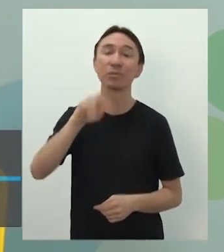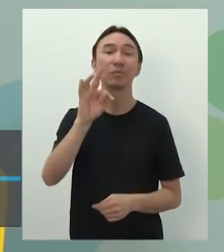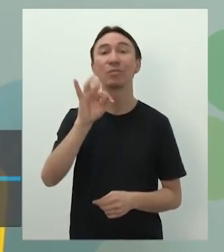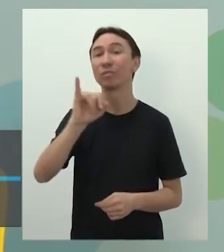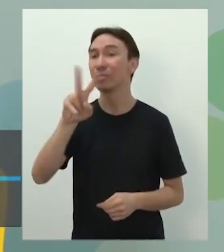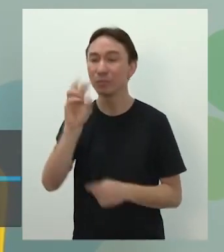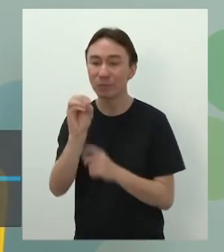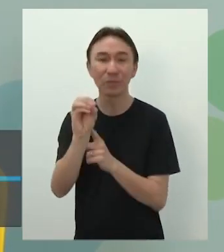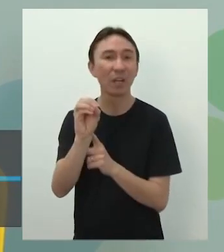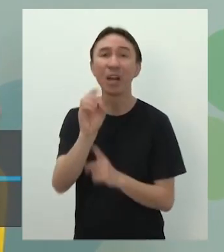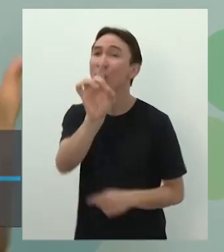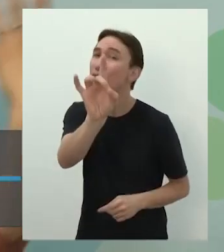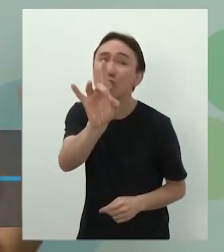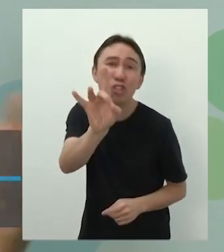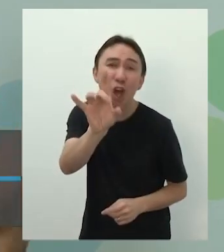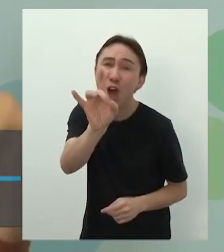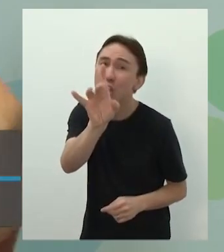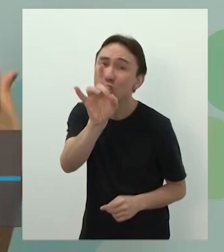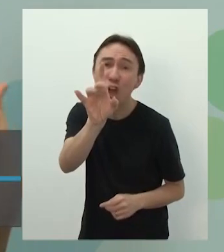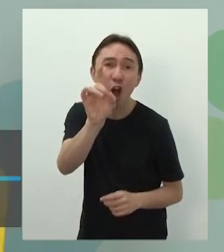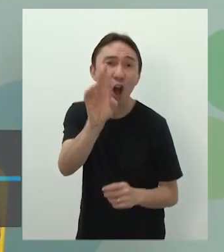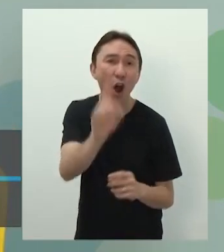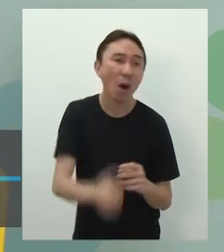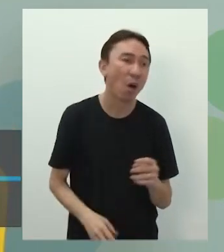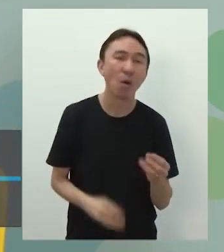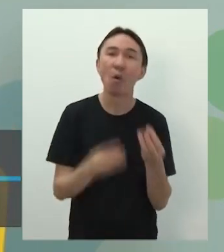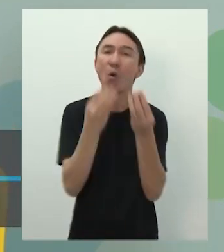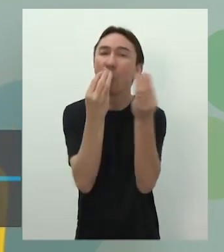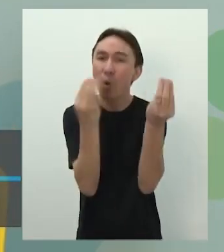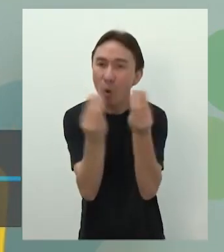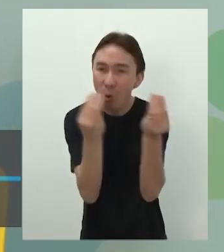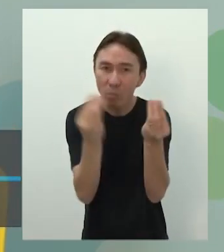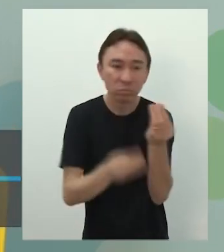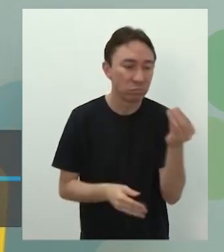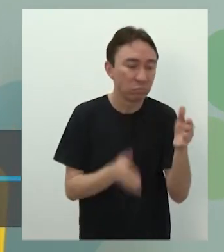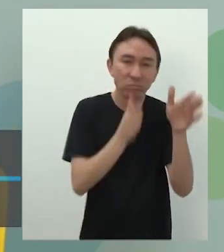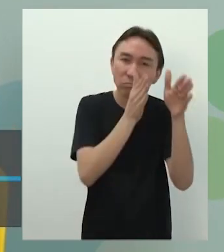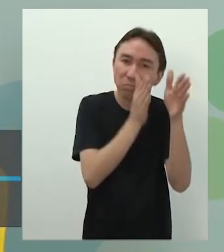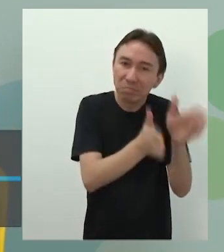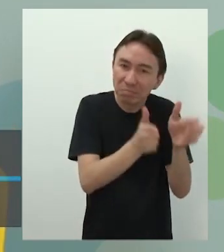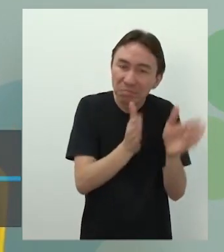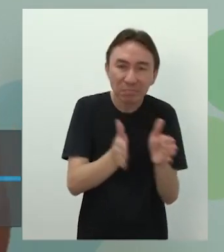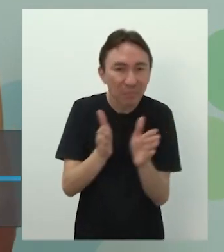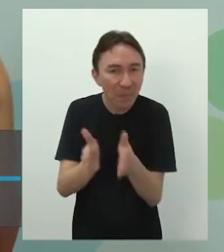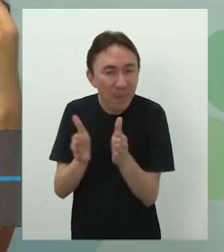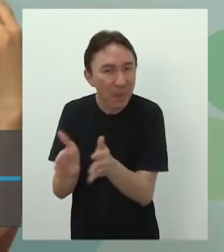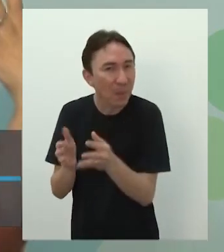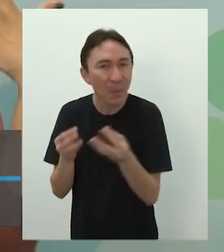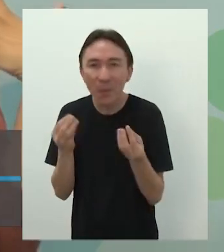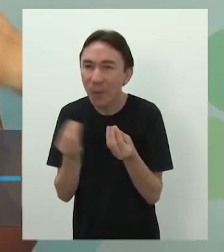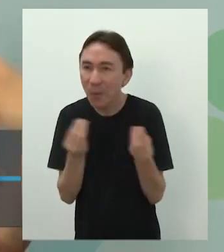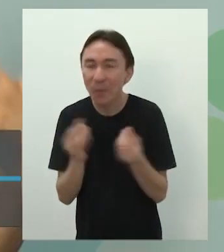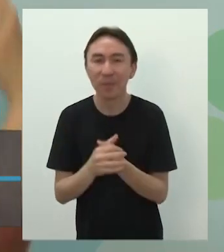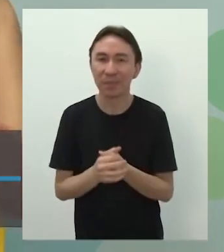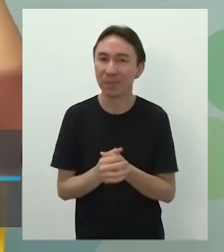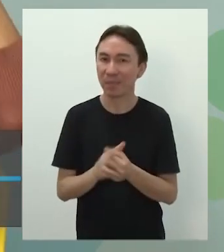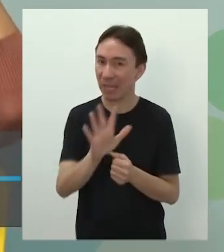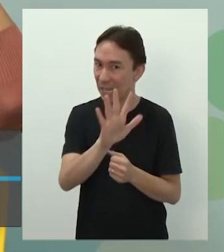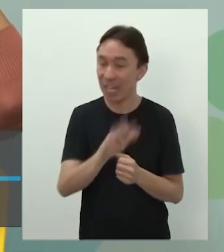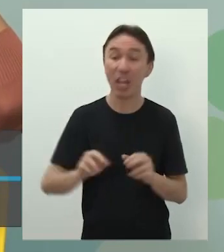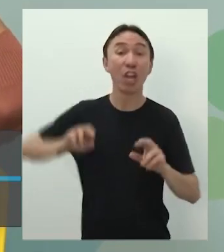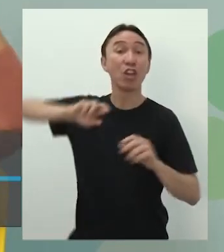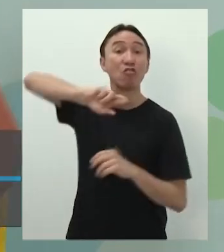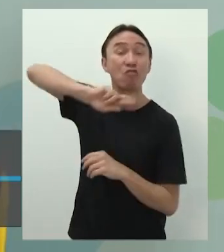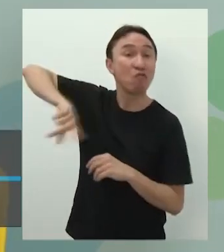detalhar. Então, eu posso falar. Como eu fiz a minha audiodescrição na aula anterior, que eu sou baixinha, tenho